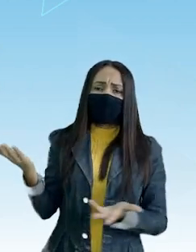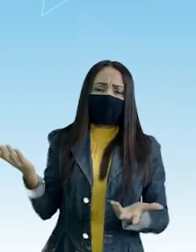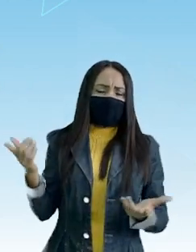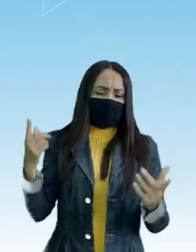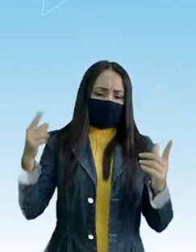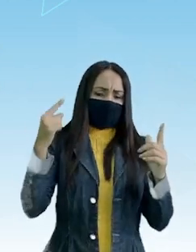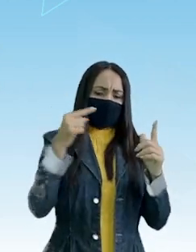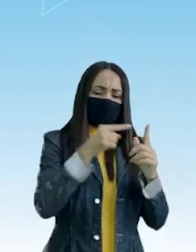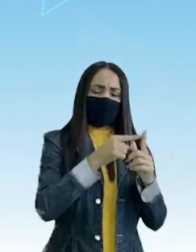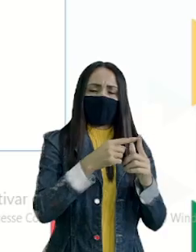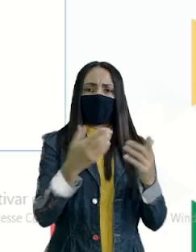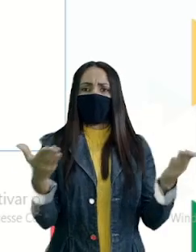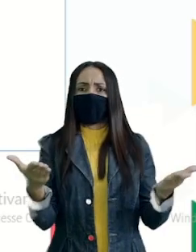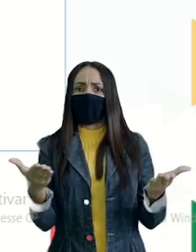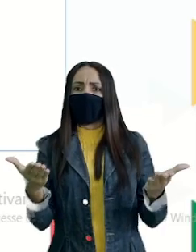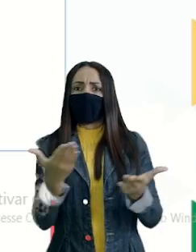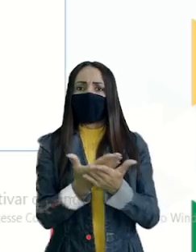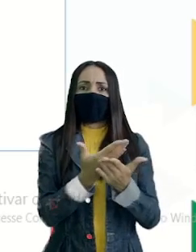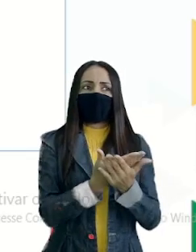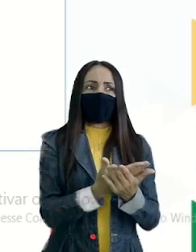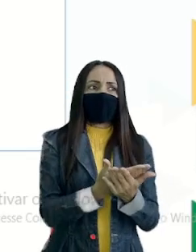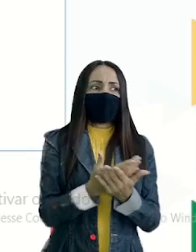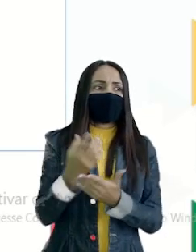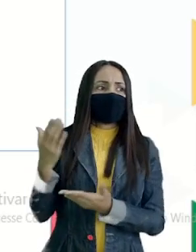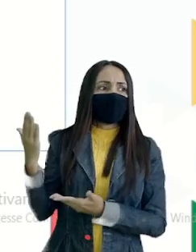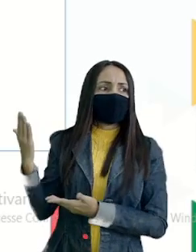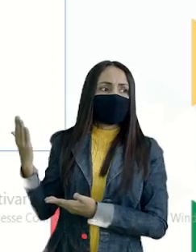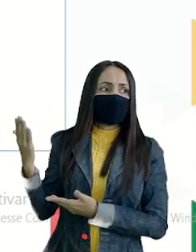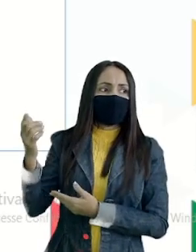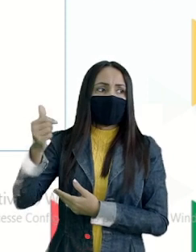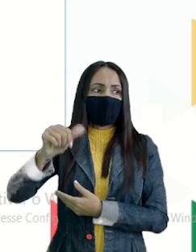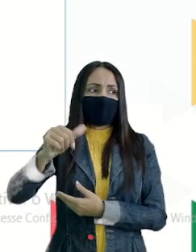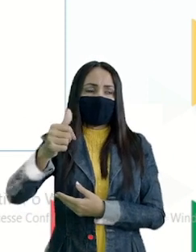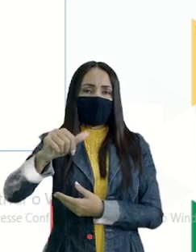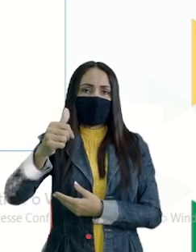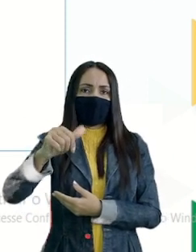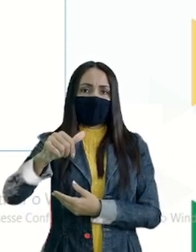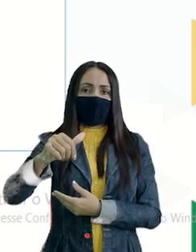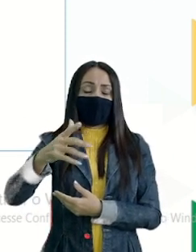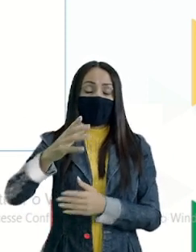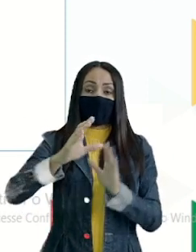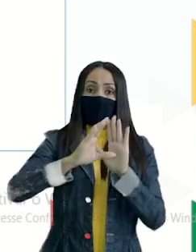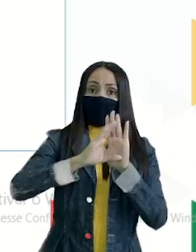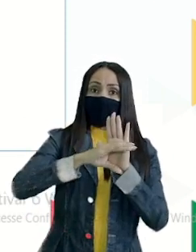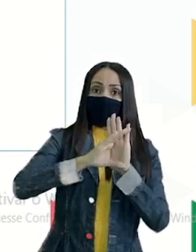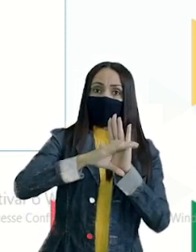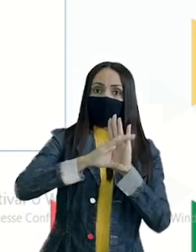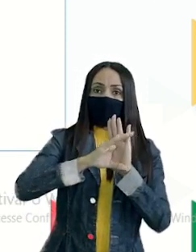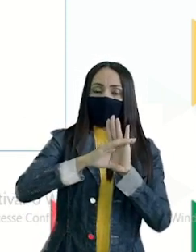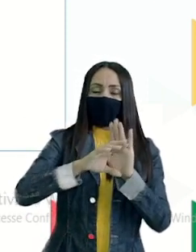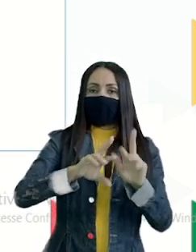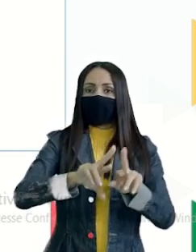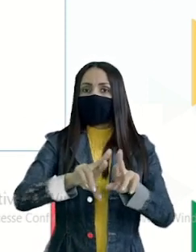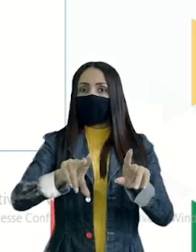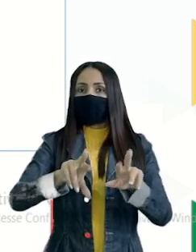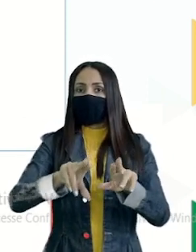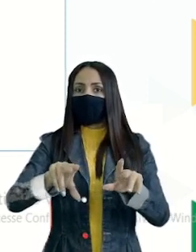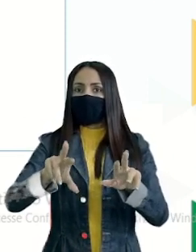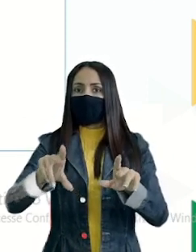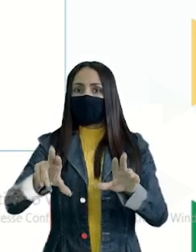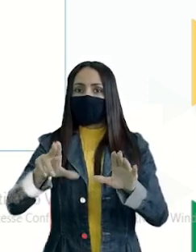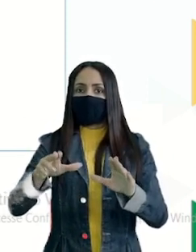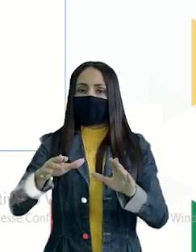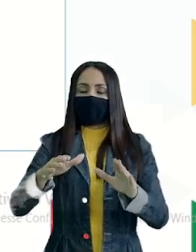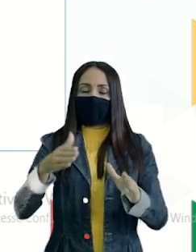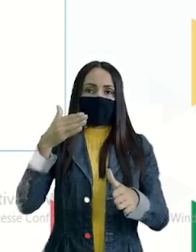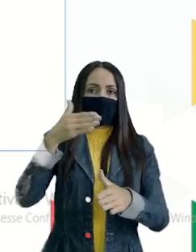da aula de hoje? Olhando para a tela Nós temos analisar Conceituar Diferenciar E empregar